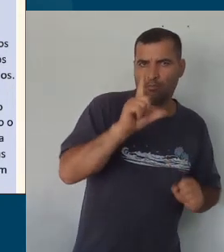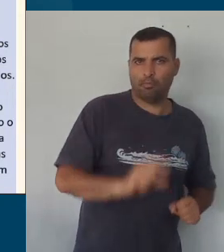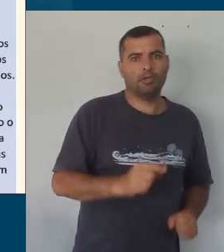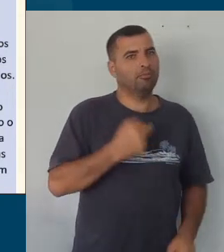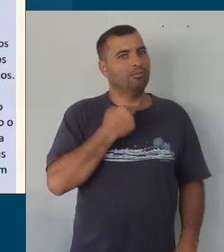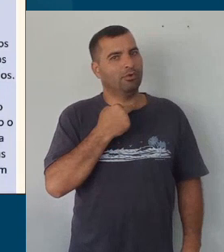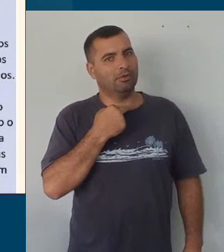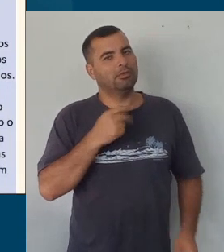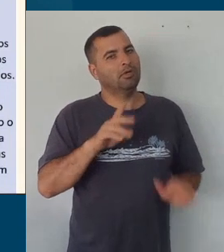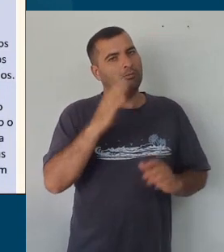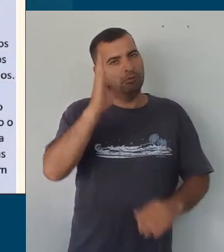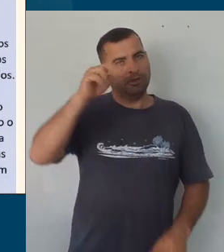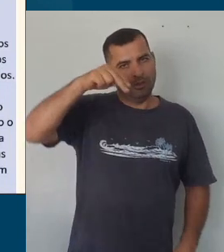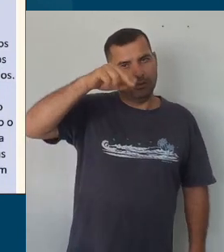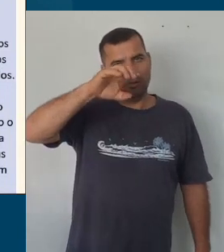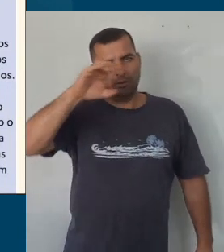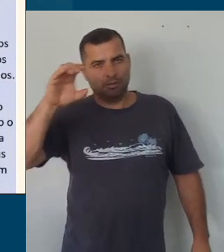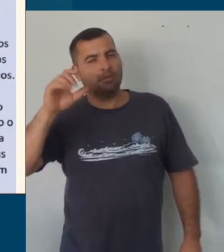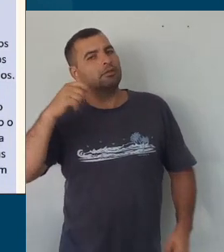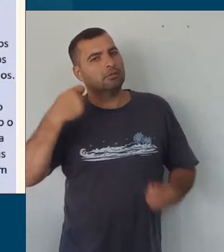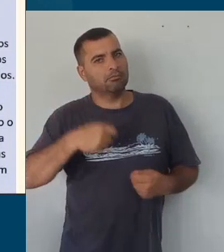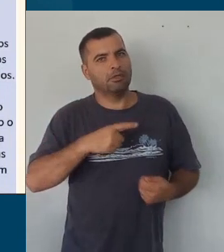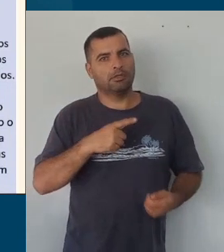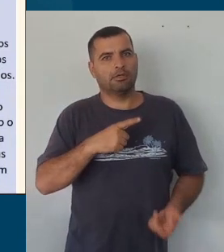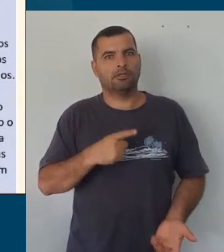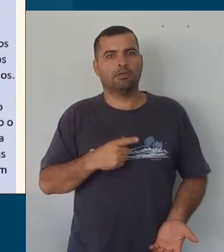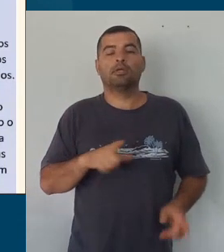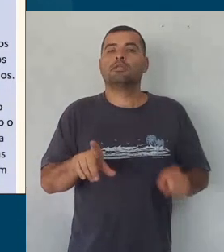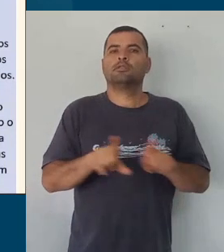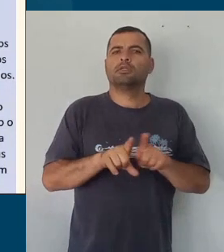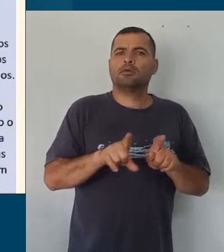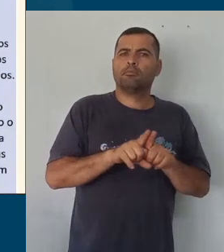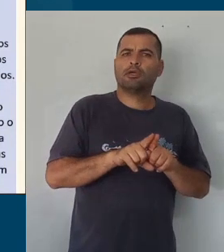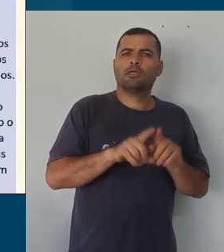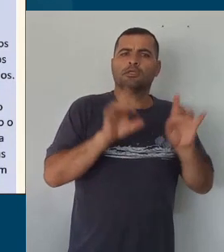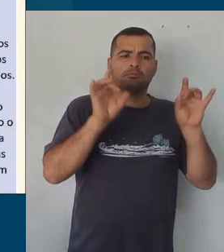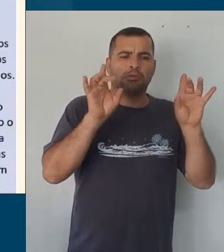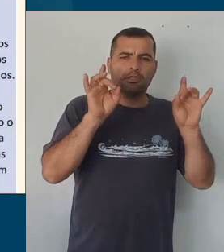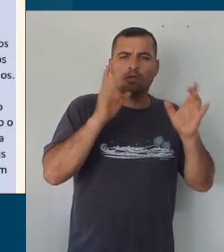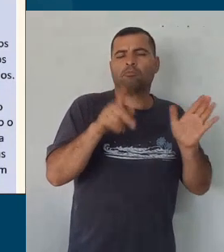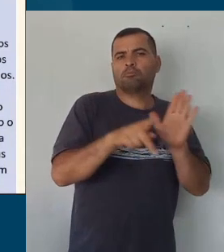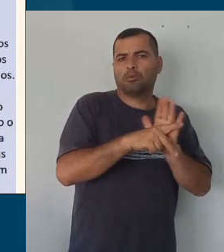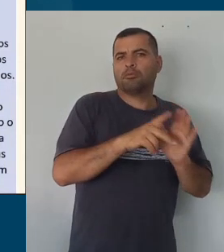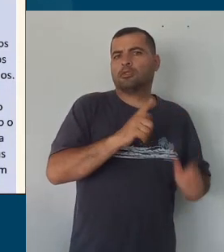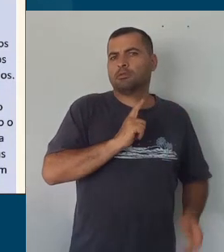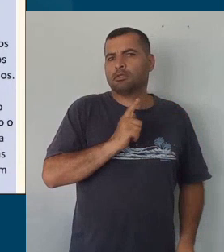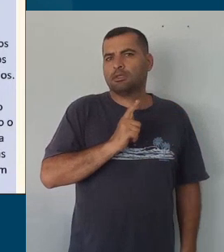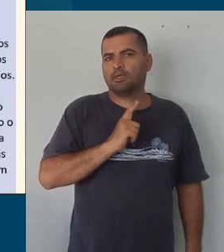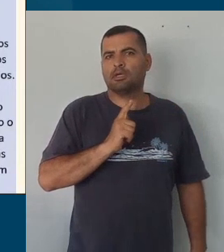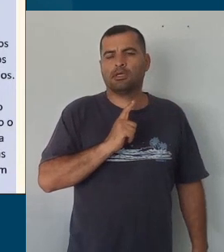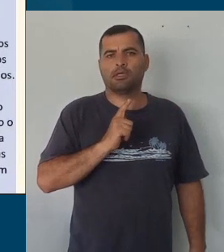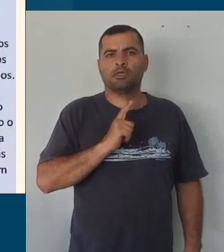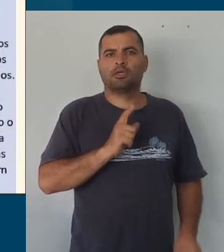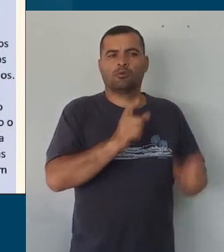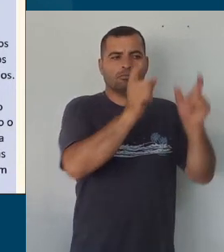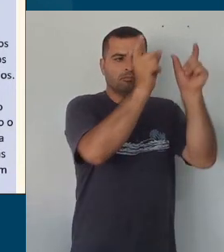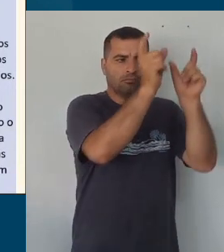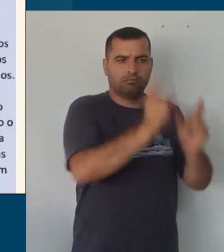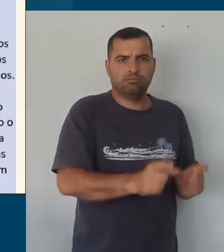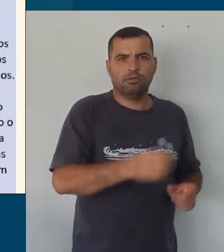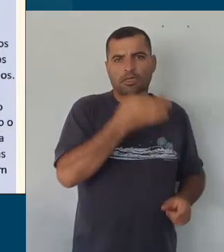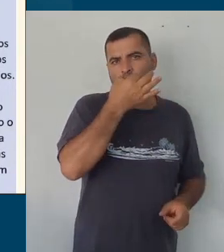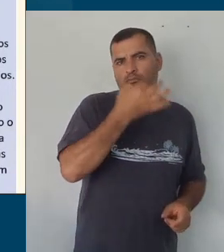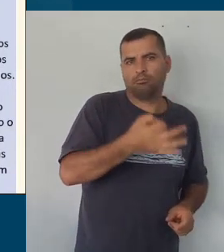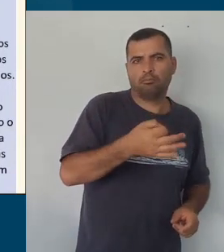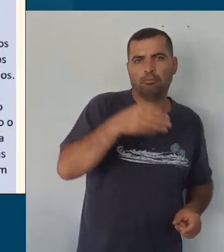para a gente, e vão encontrar especificamente essa coluna de sugestões metodológicas que vão